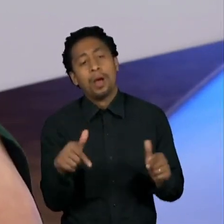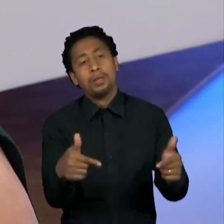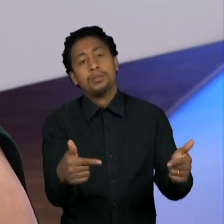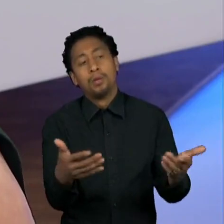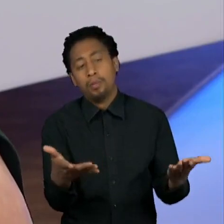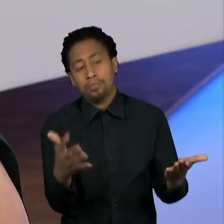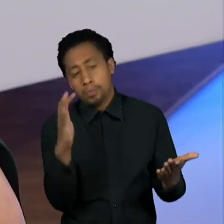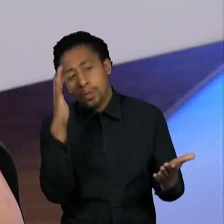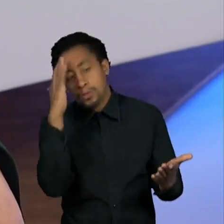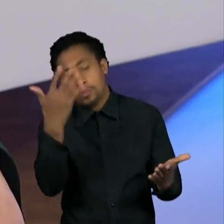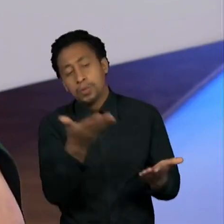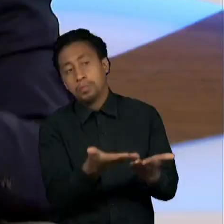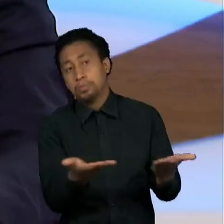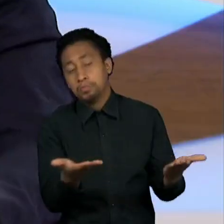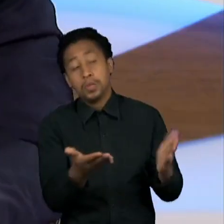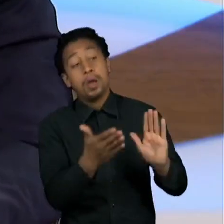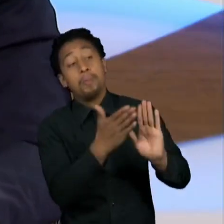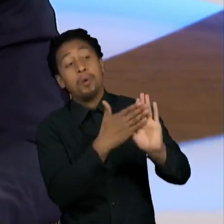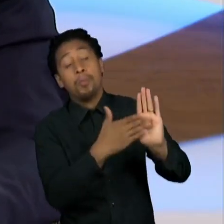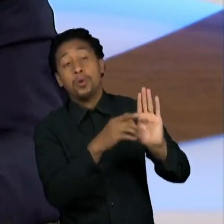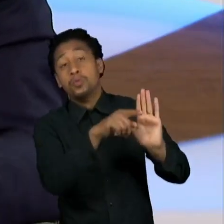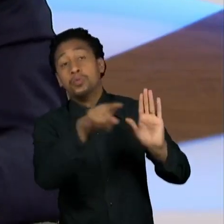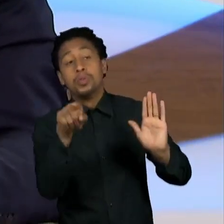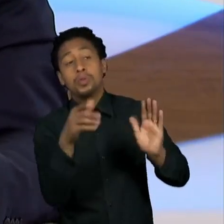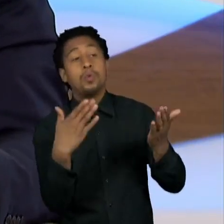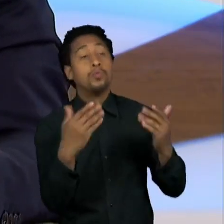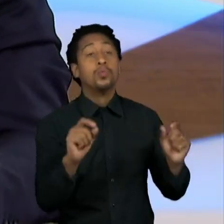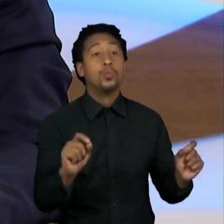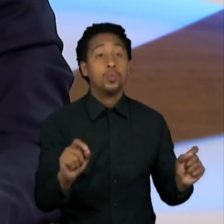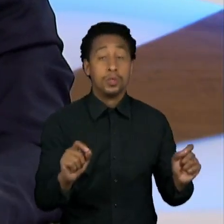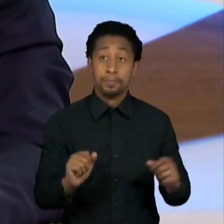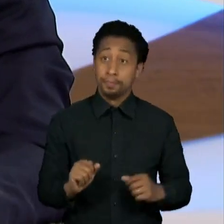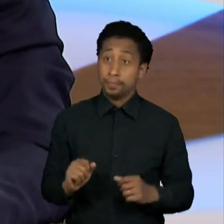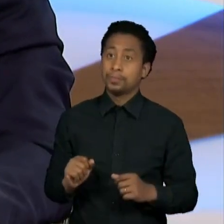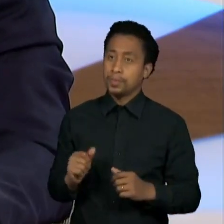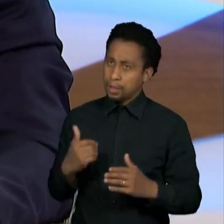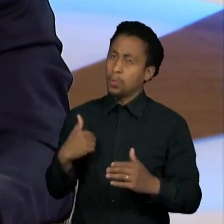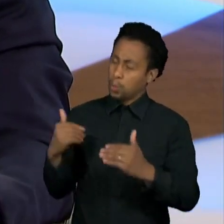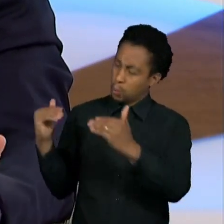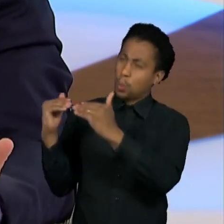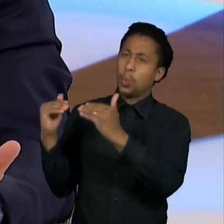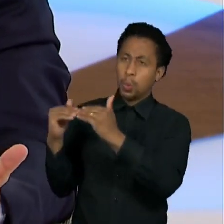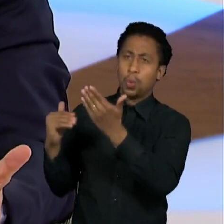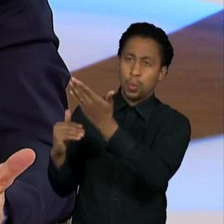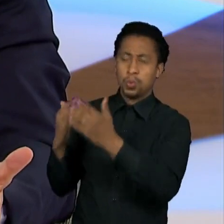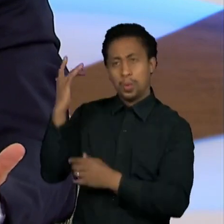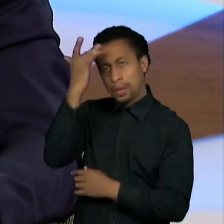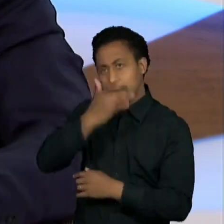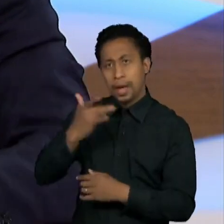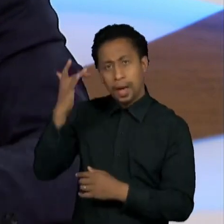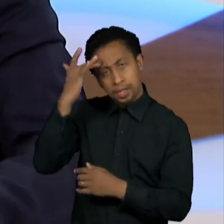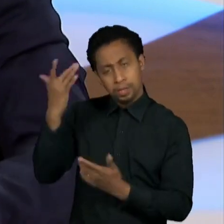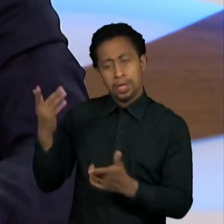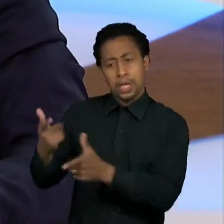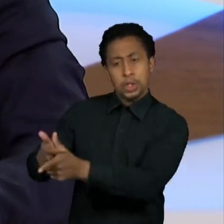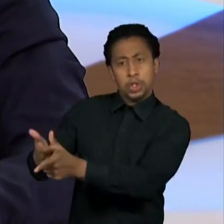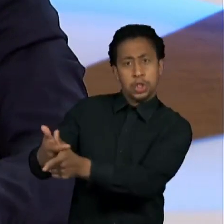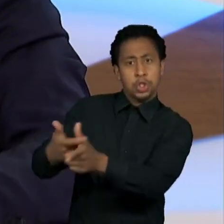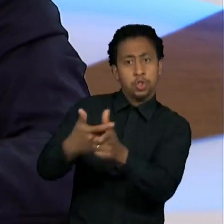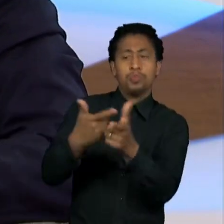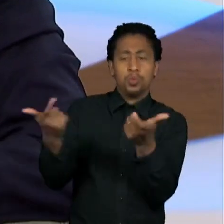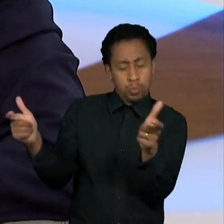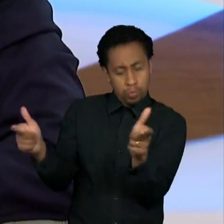conversas sobre esse programa? Olha, em termos de harmonização, concordo 100% com o ministro Haddad, mesmo porque se a gente não tem